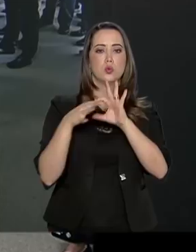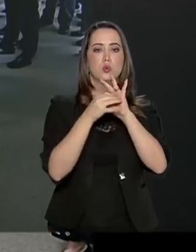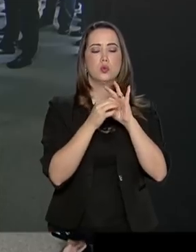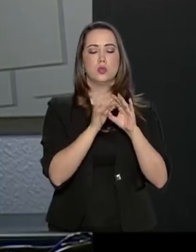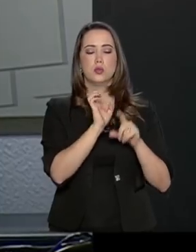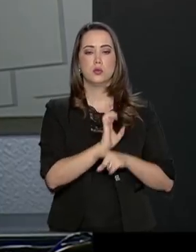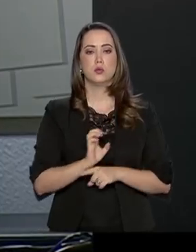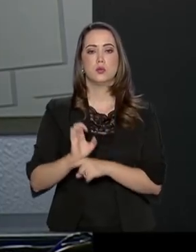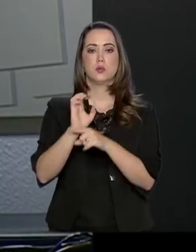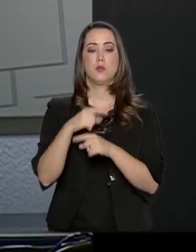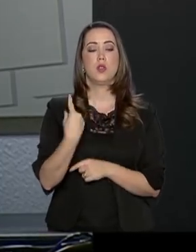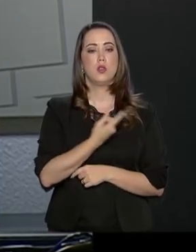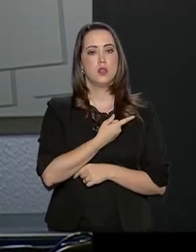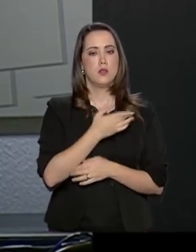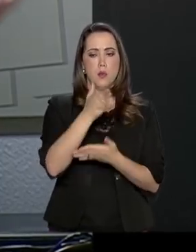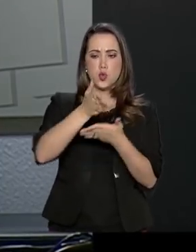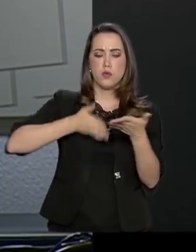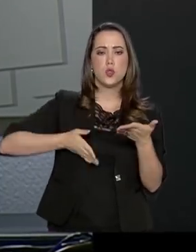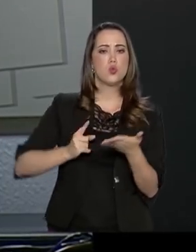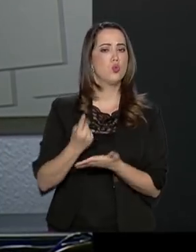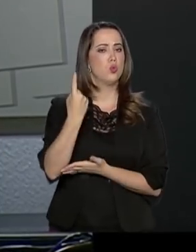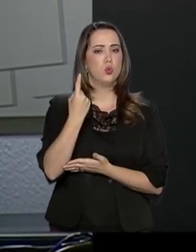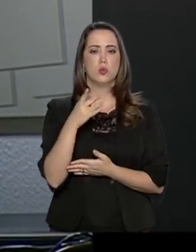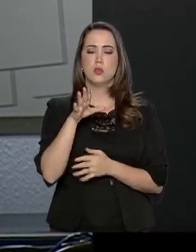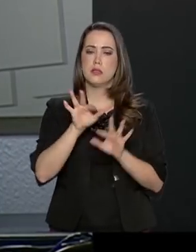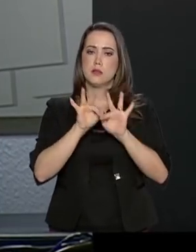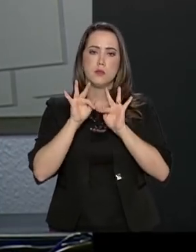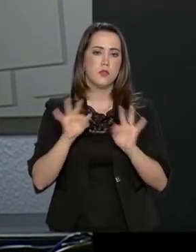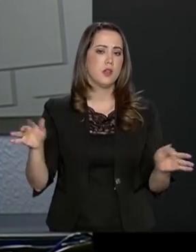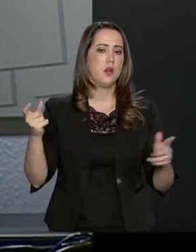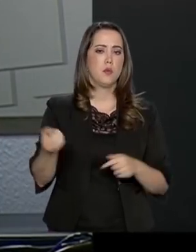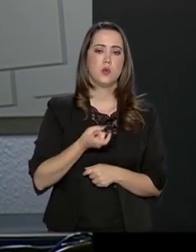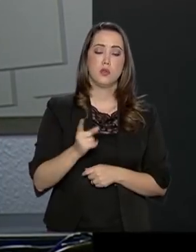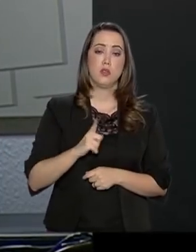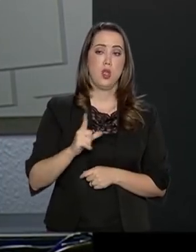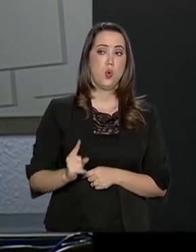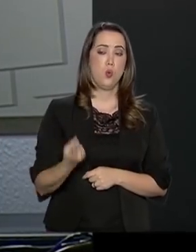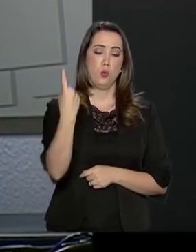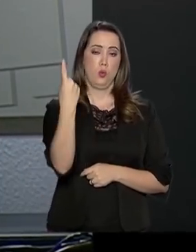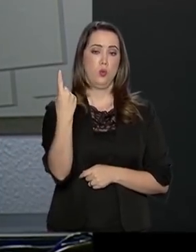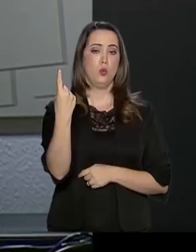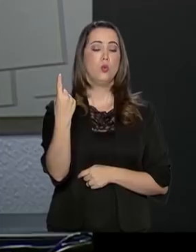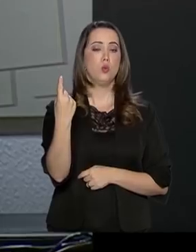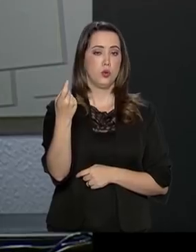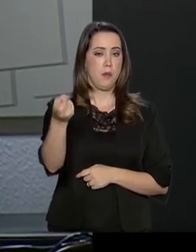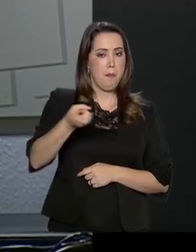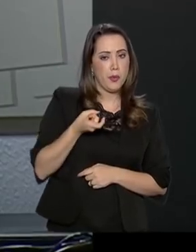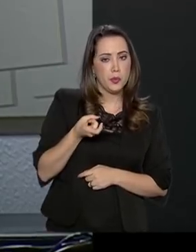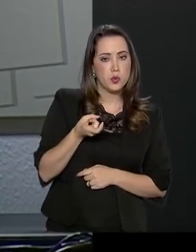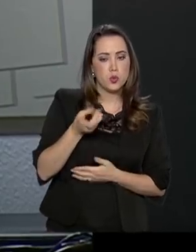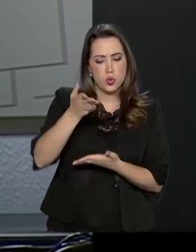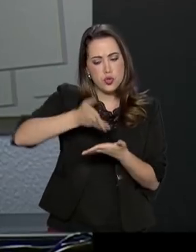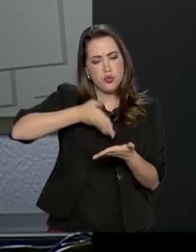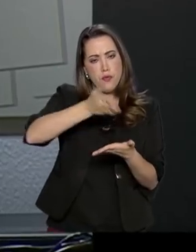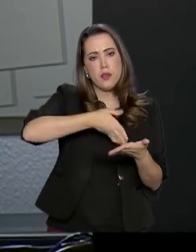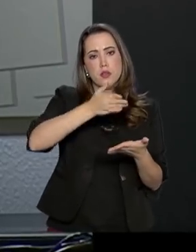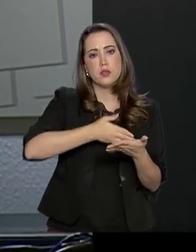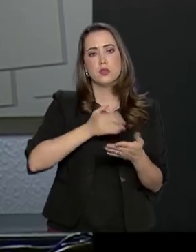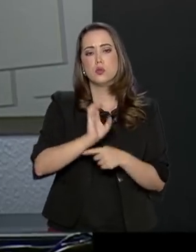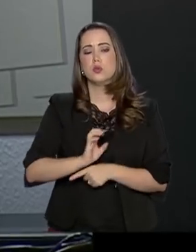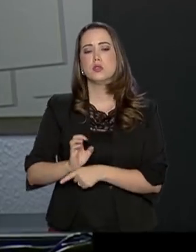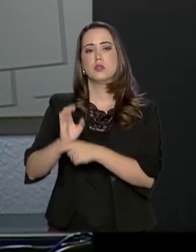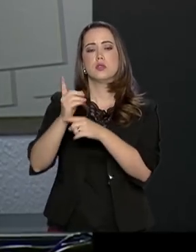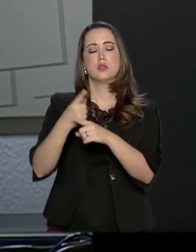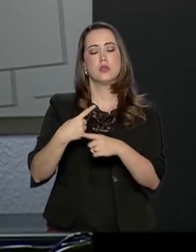estados. Nós vamos compartilhar e vamos simplificar os impostos. Então vai existir o imposto único federal compartilhado com os estados e municípios.